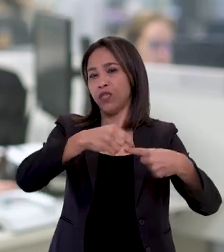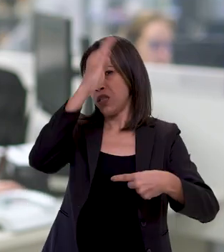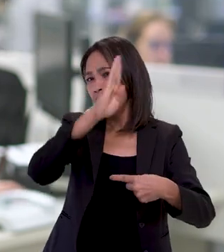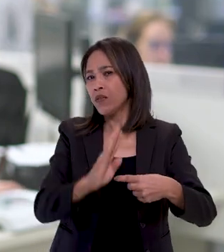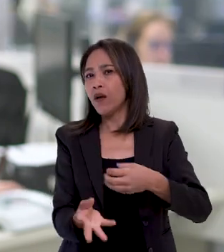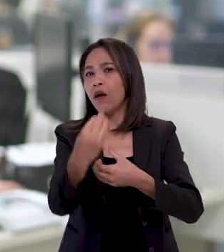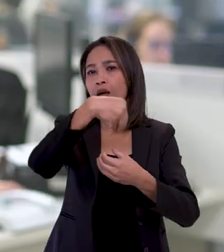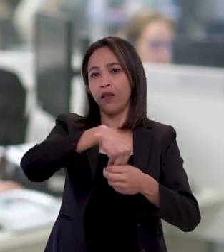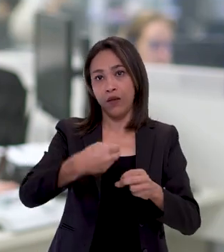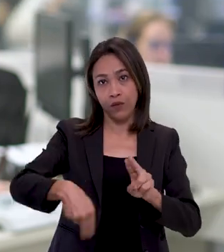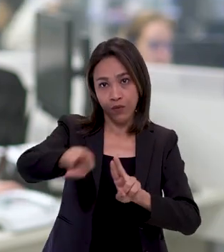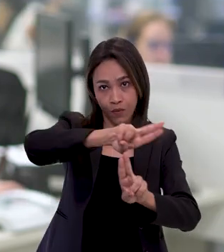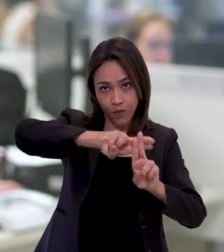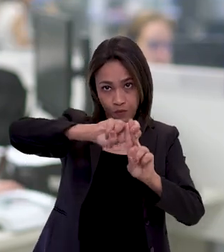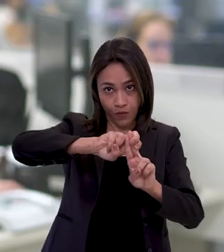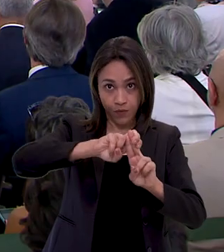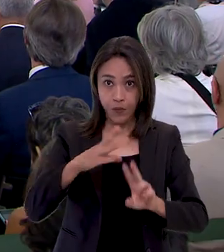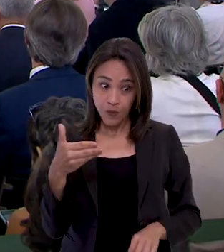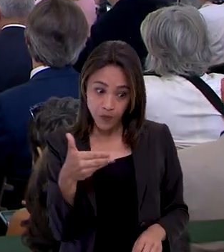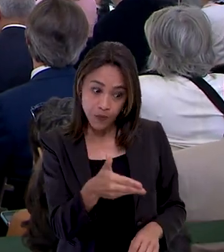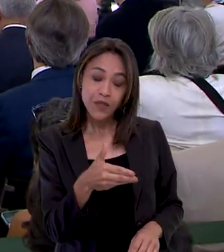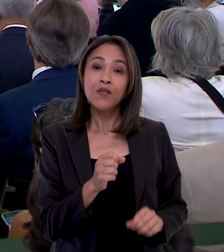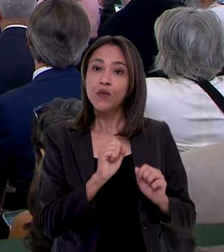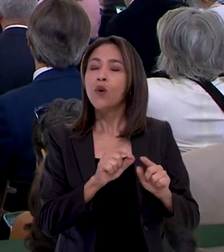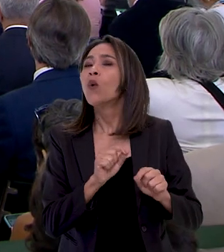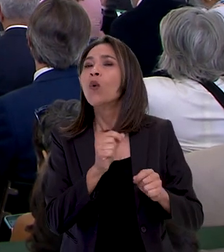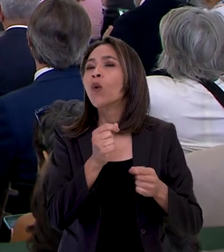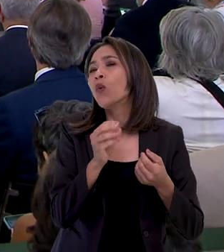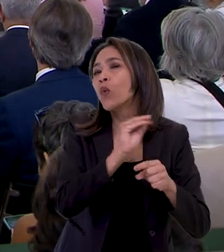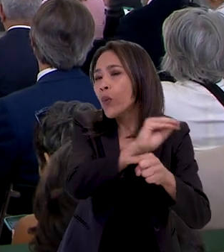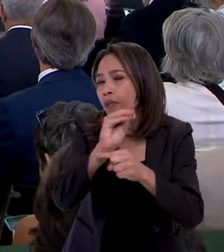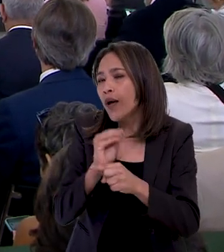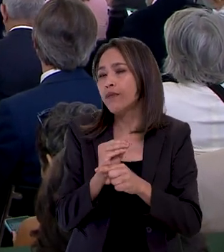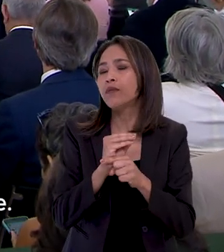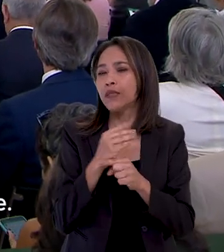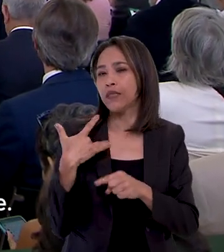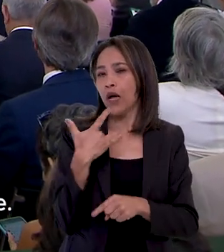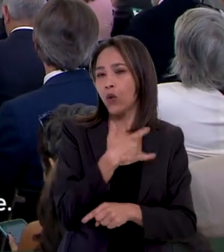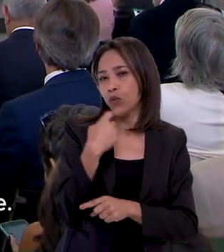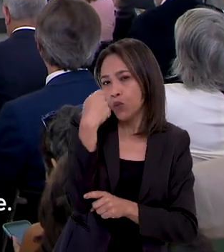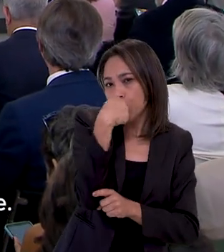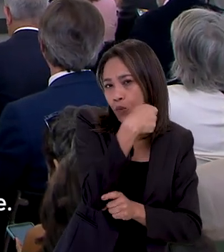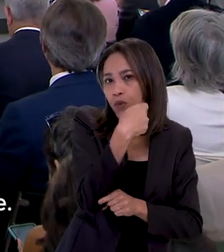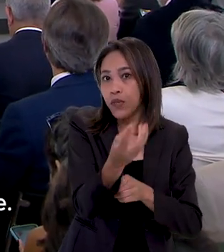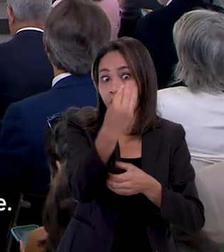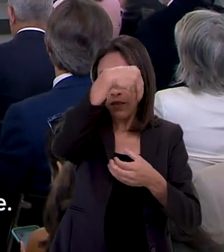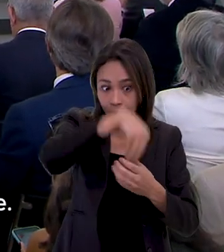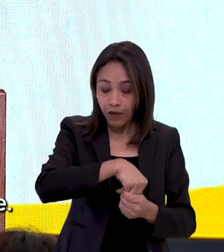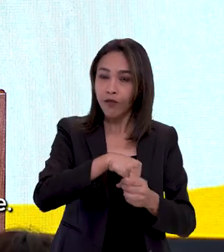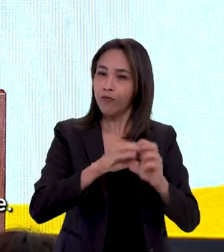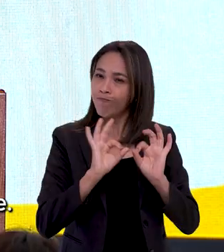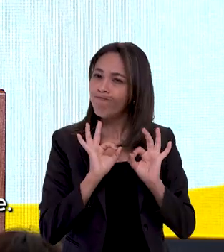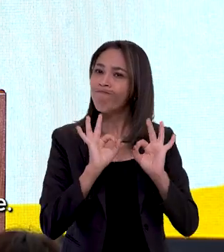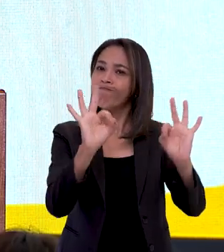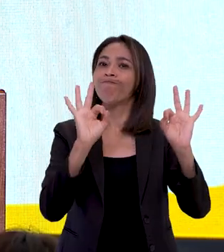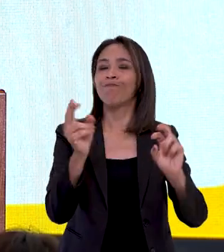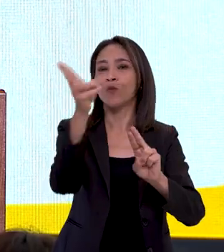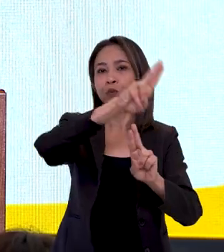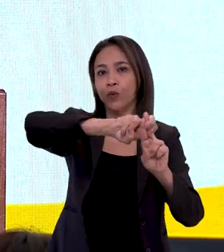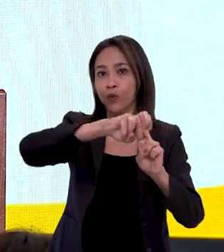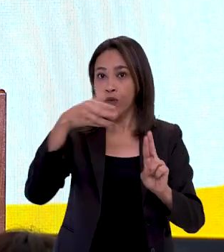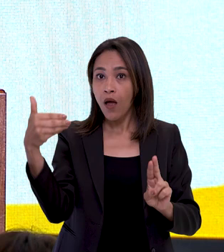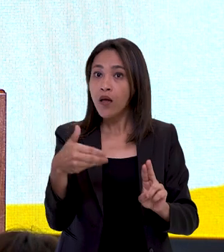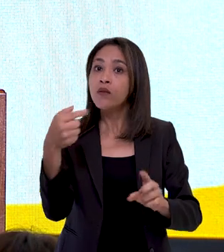dentro do Sistema Único de Saúde. Com isso, os serviços de saúde bucal passam a integrar o SUS definitivamente.